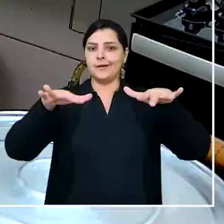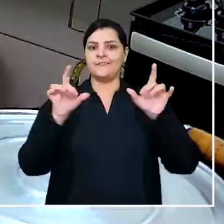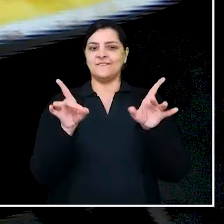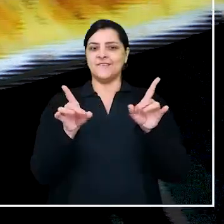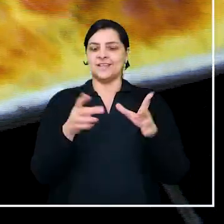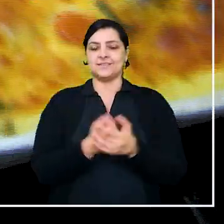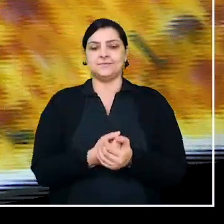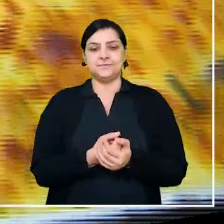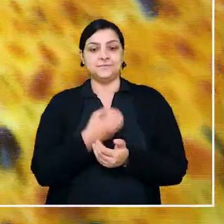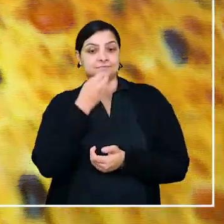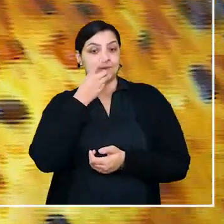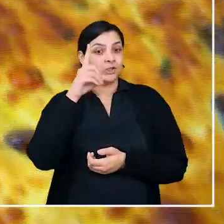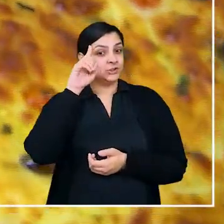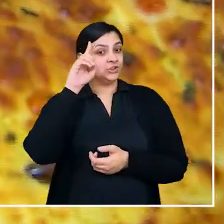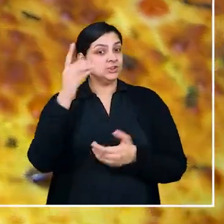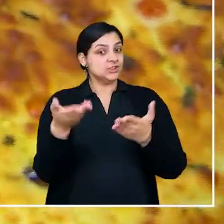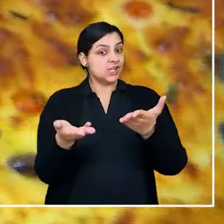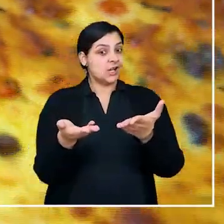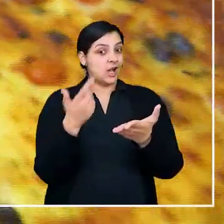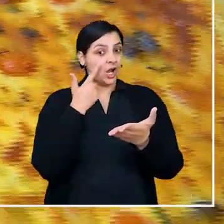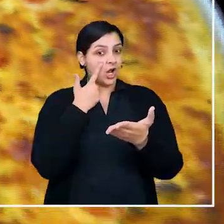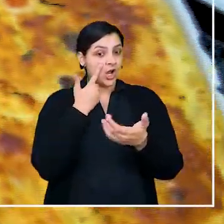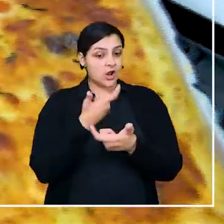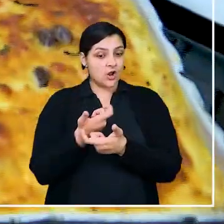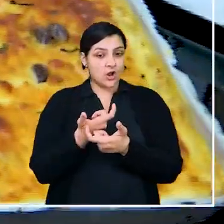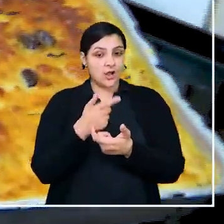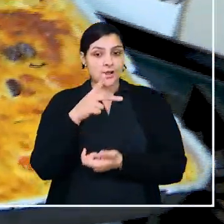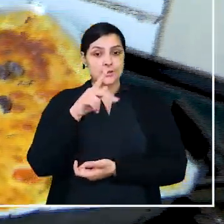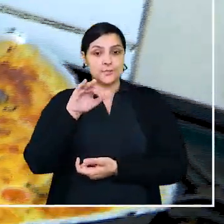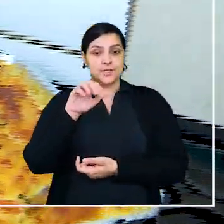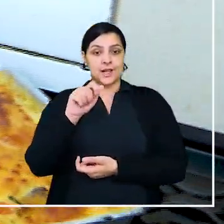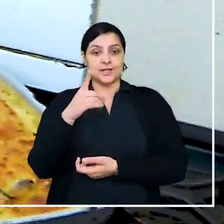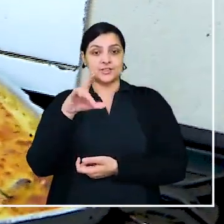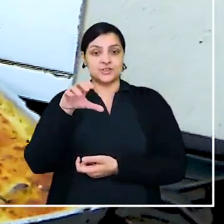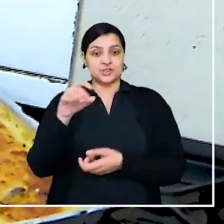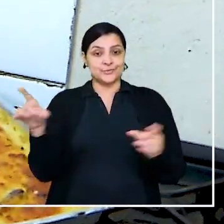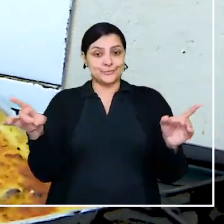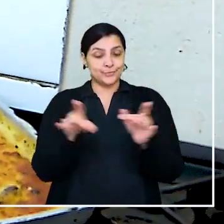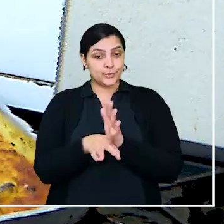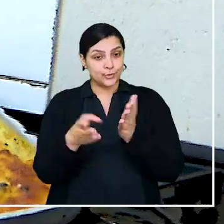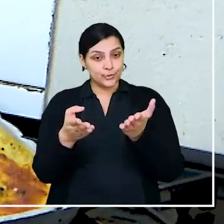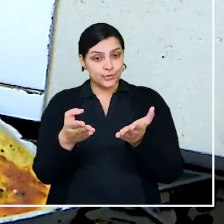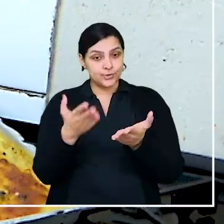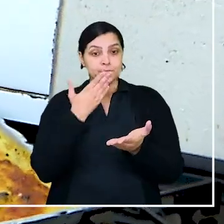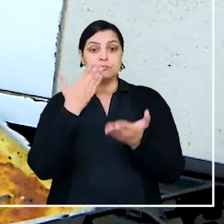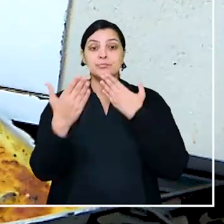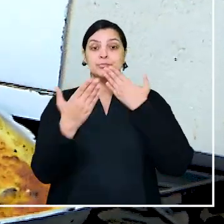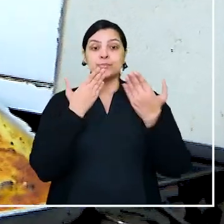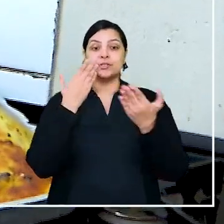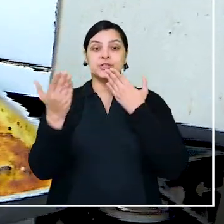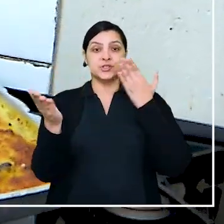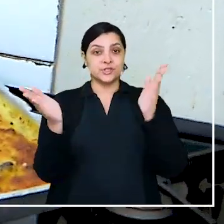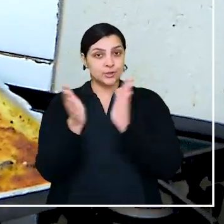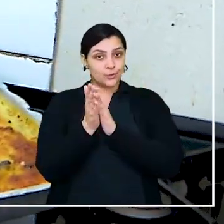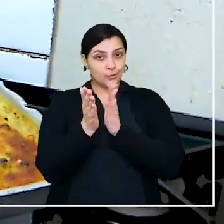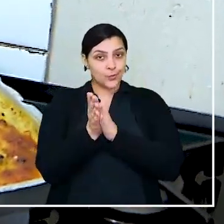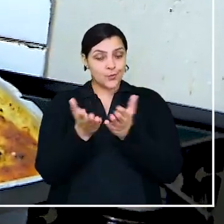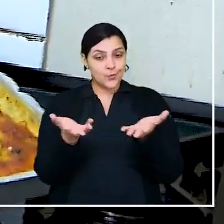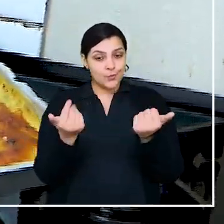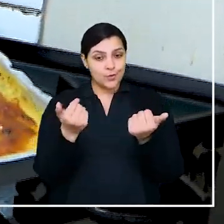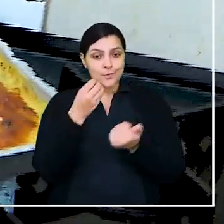vendas. Bom dia, bom dia! Olha, o picadinho da Letinha já está pronto. Pode fazer seu pedido.